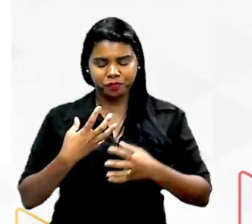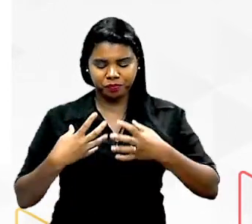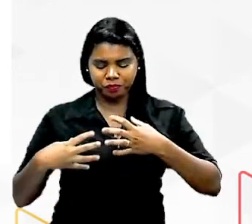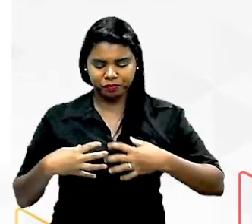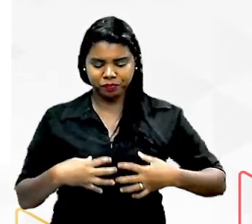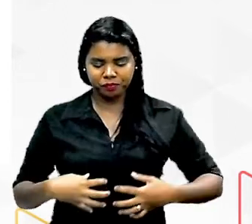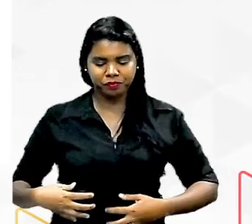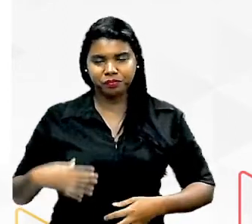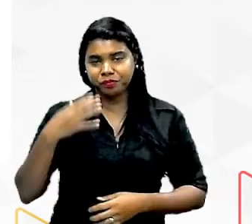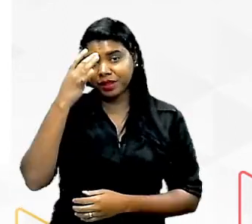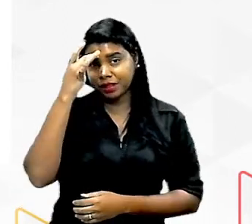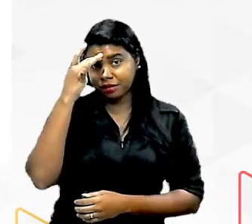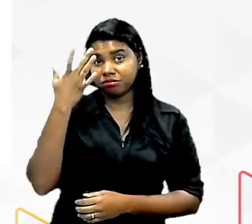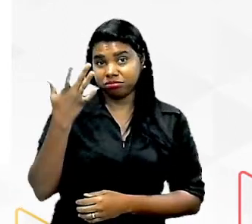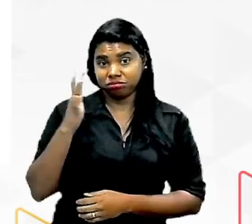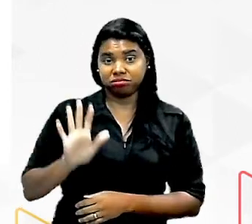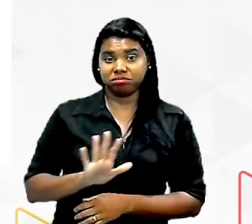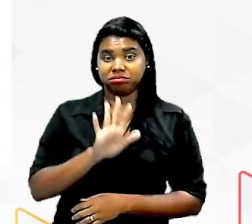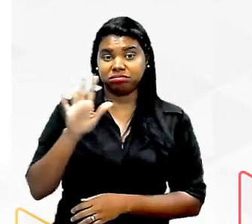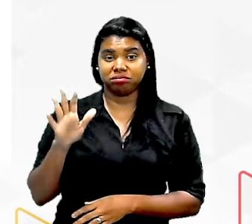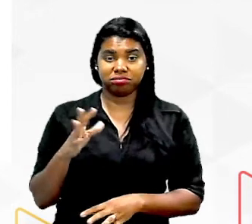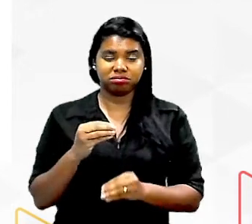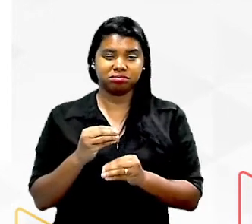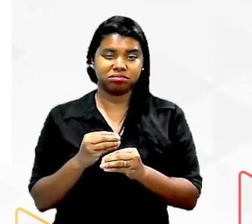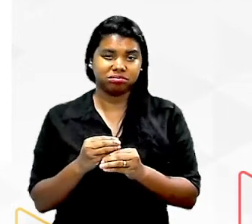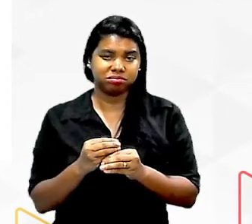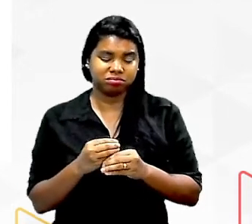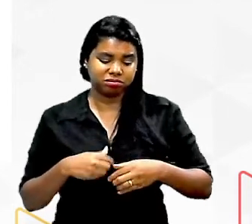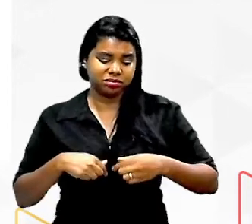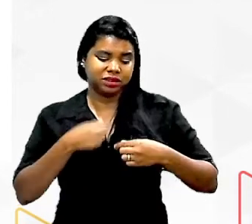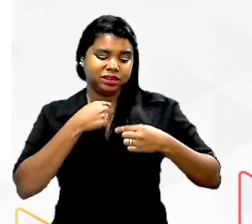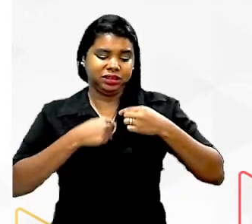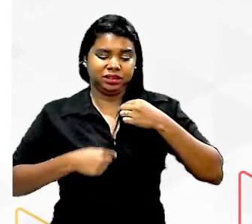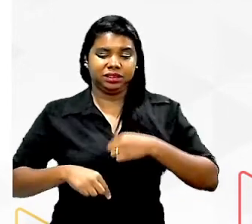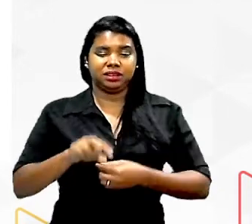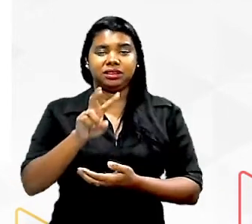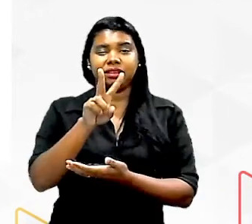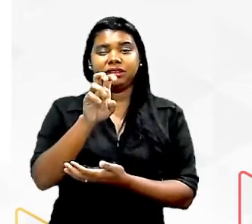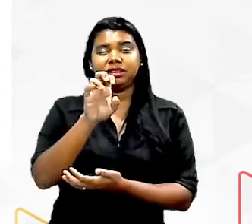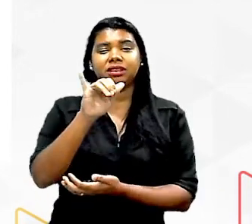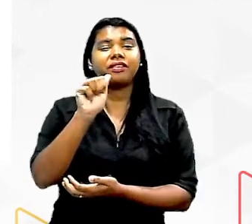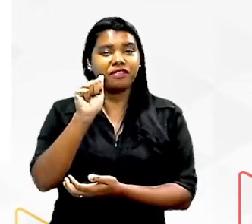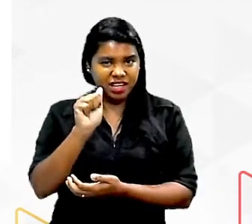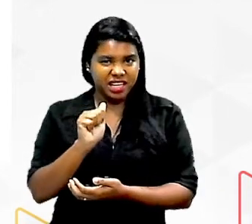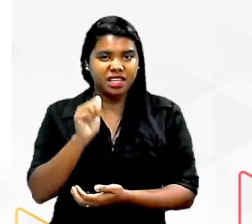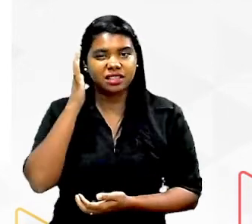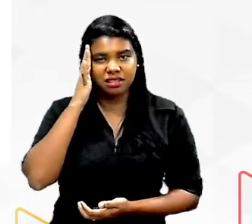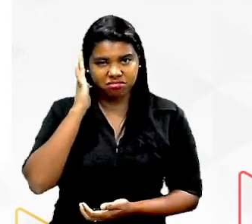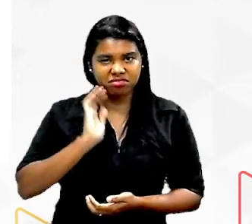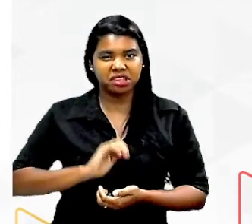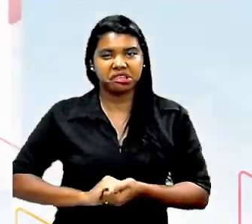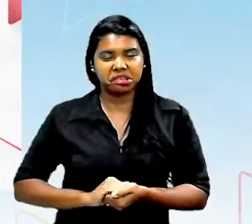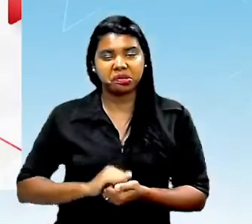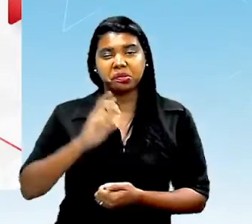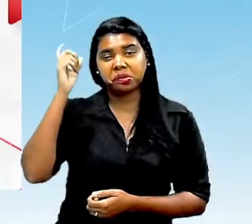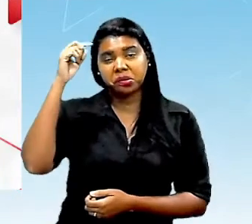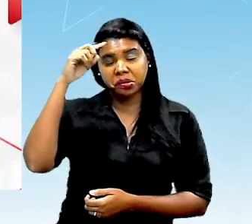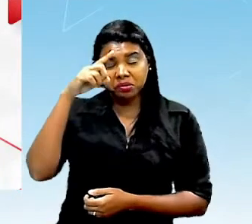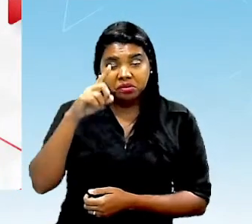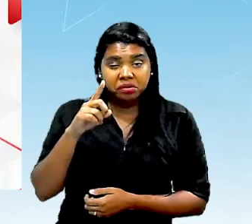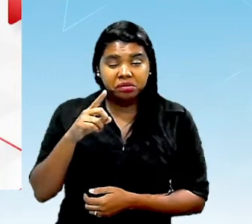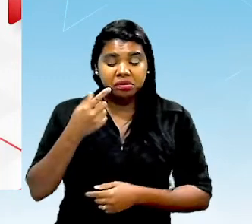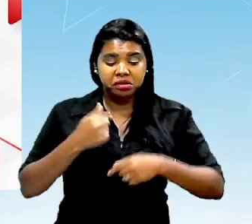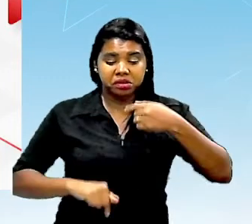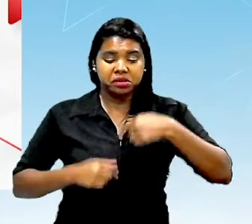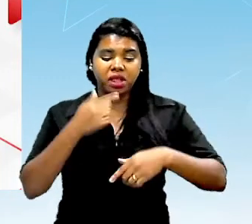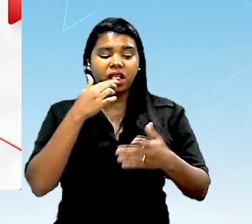é mais fácil delas gerarem um entupimento das nossas artérias das nossas veias dificultando o processo de